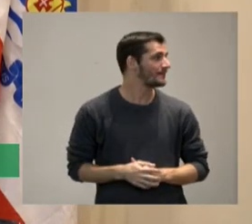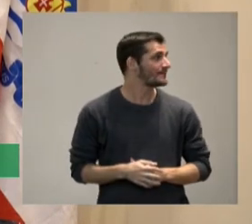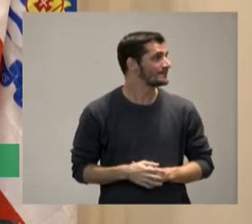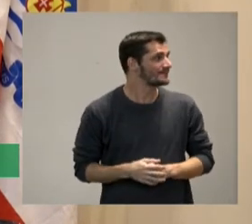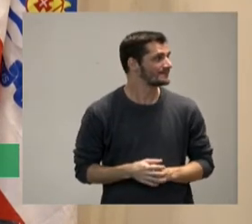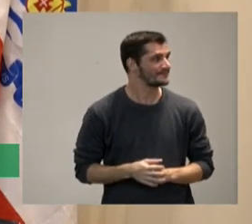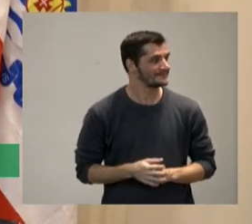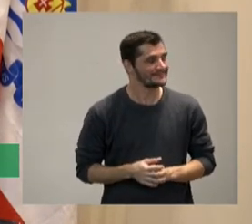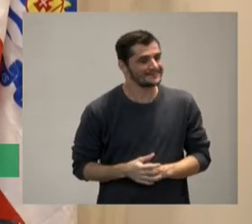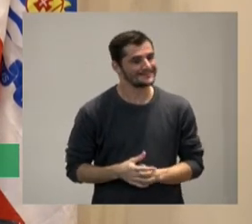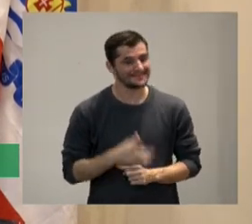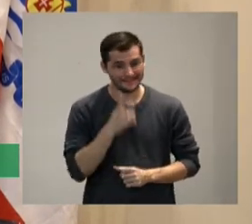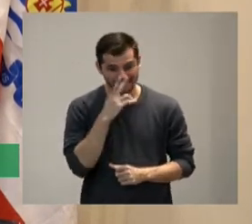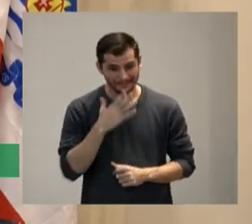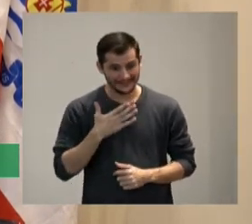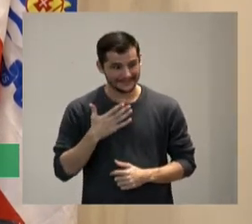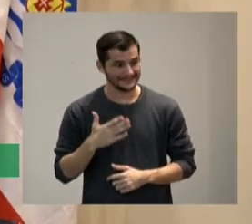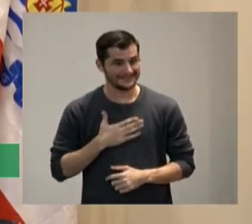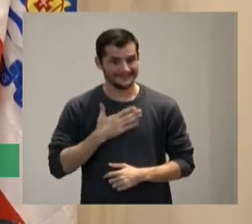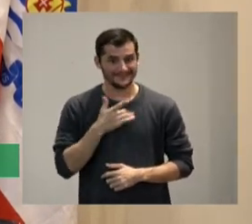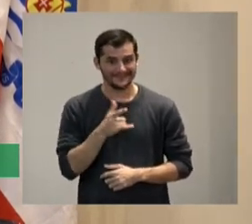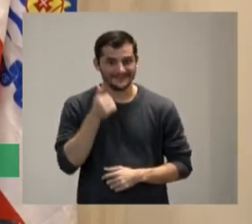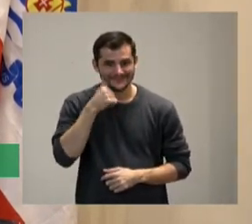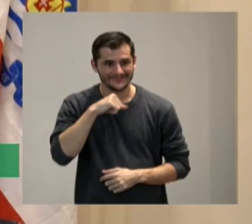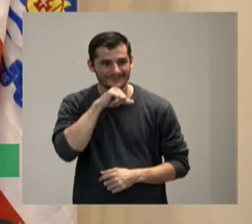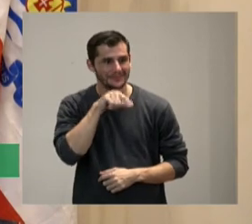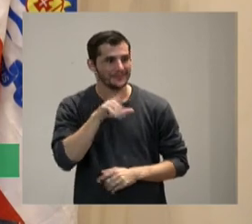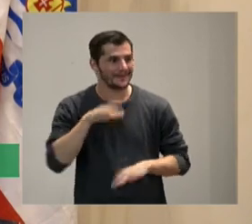porque ela é meia doida pode ser que ela tenha aparecido aqui